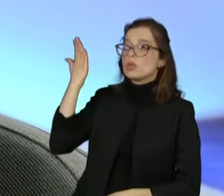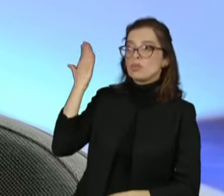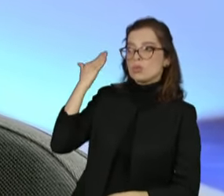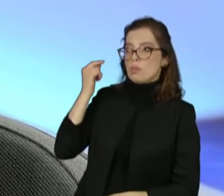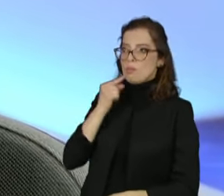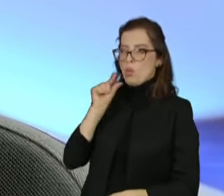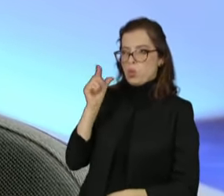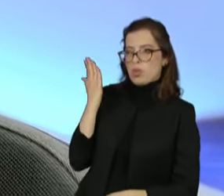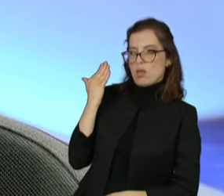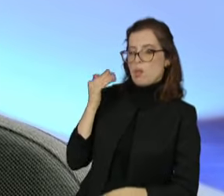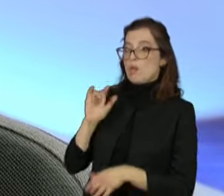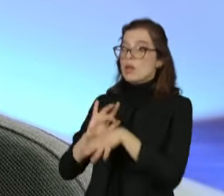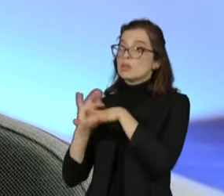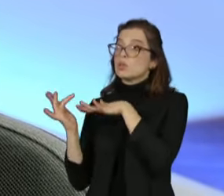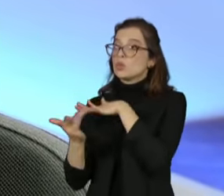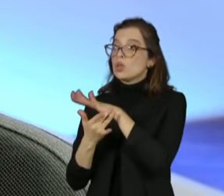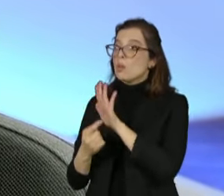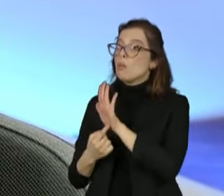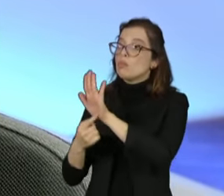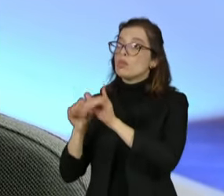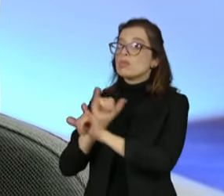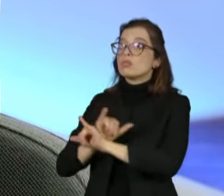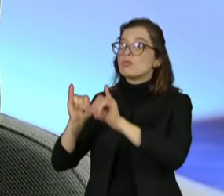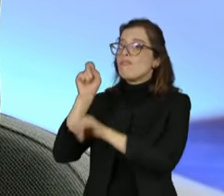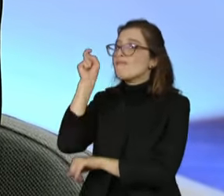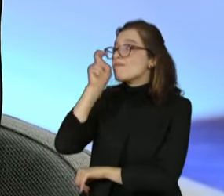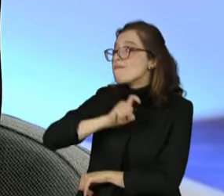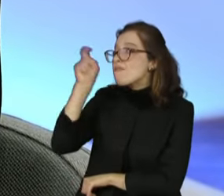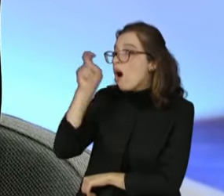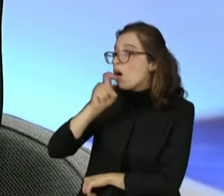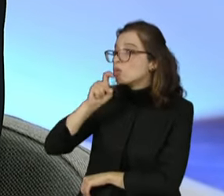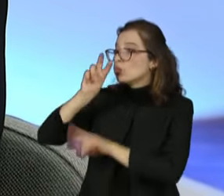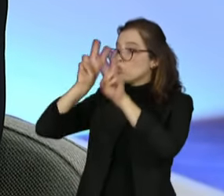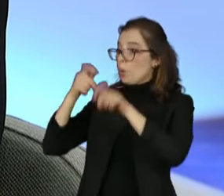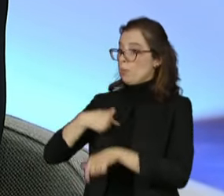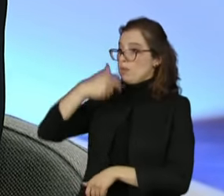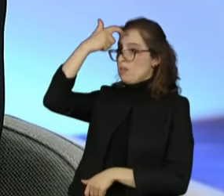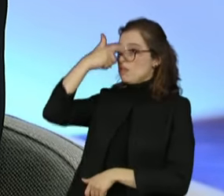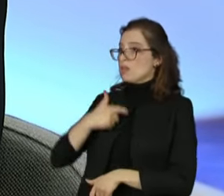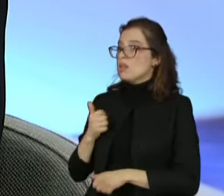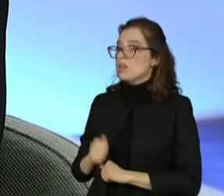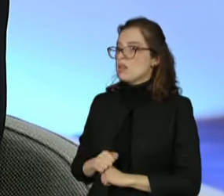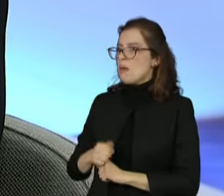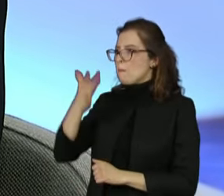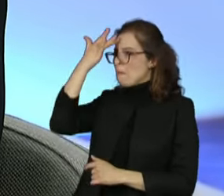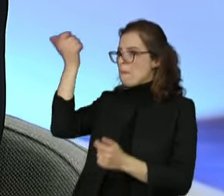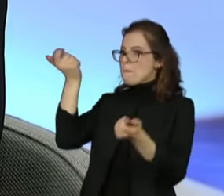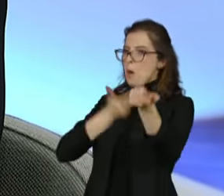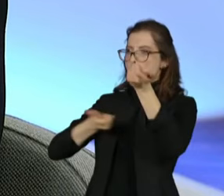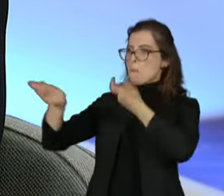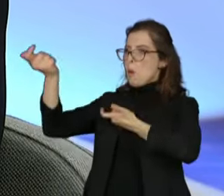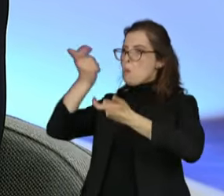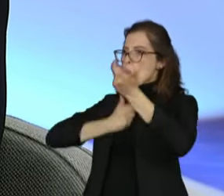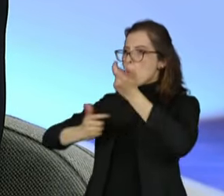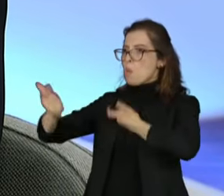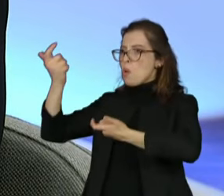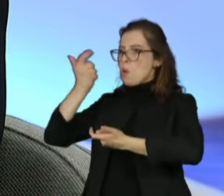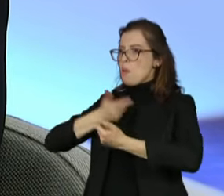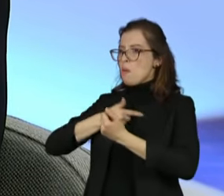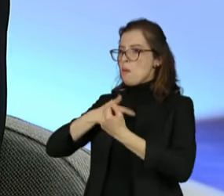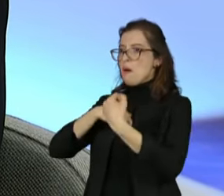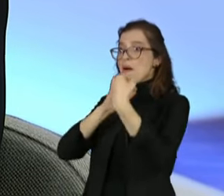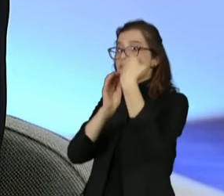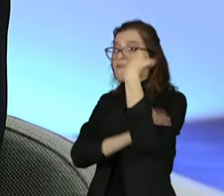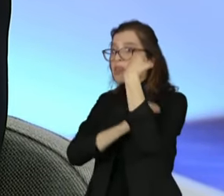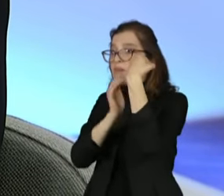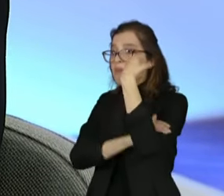de fake news e através de ataques pejorativos. Mas isso só me fortalece. Isso só me dá força